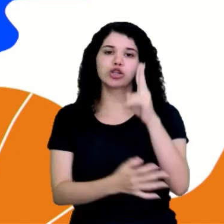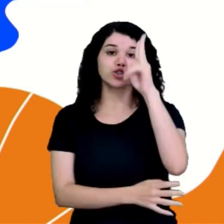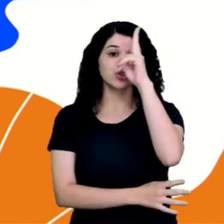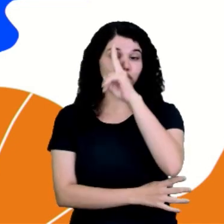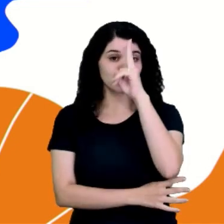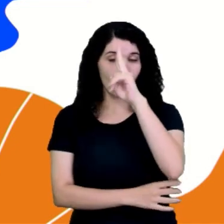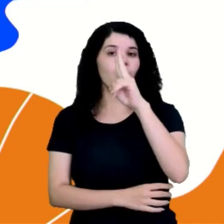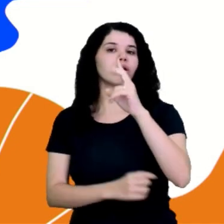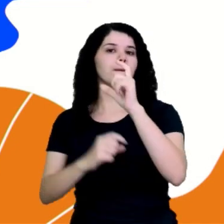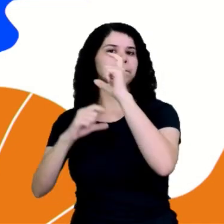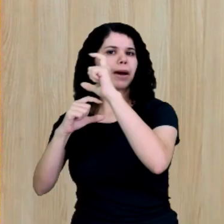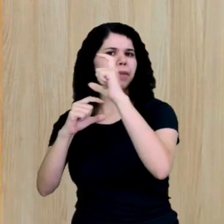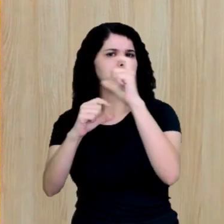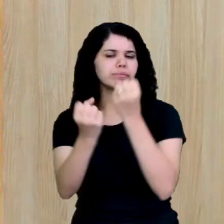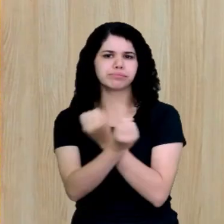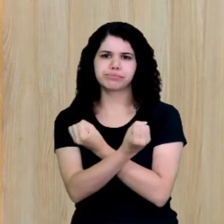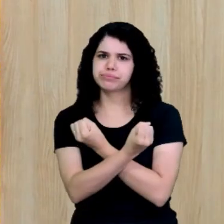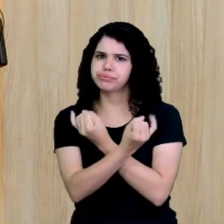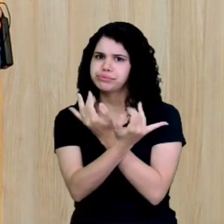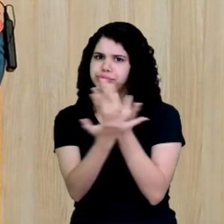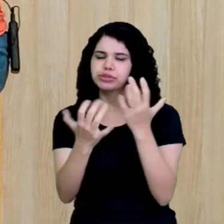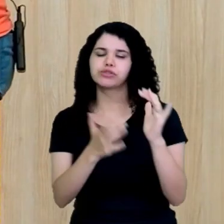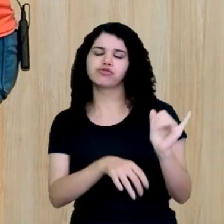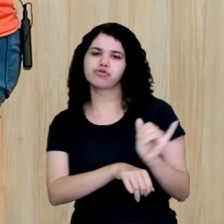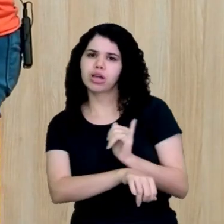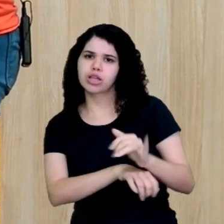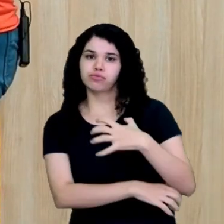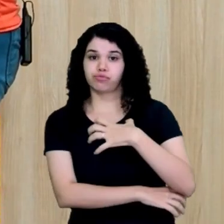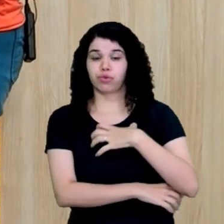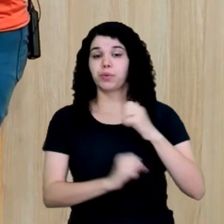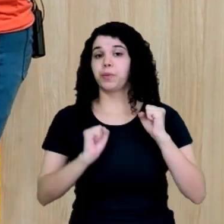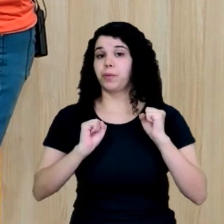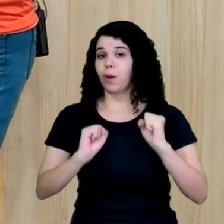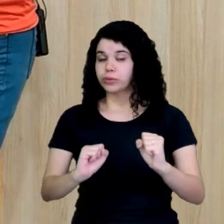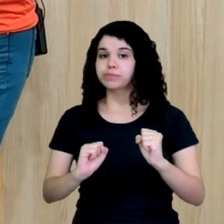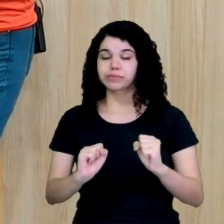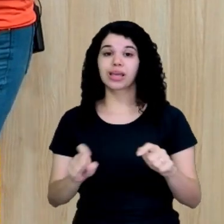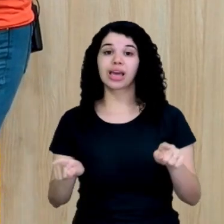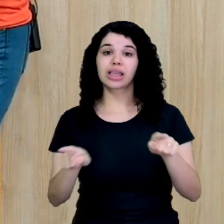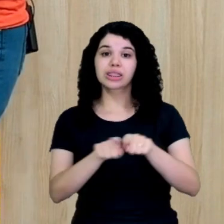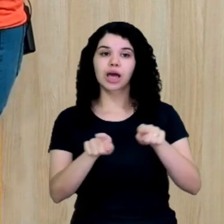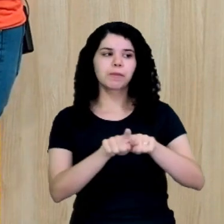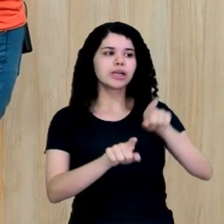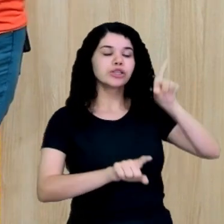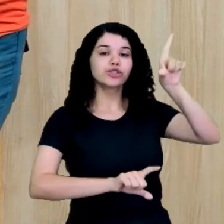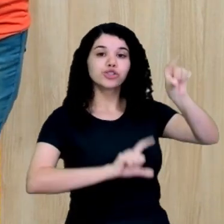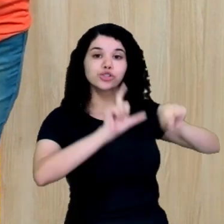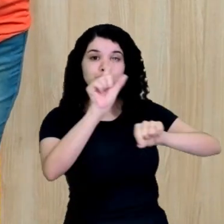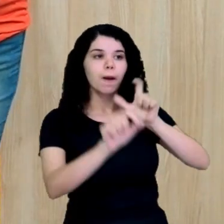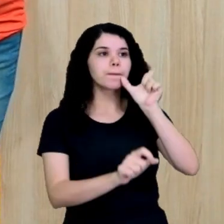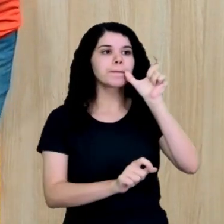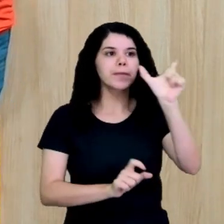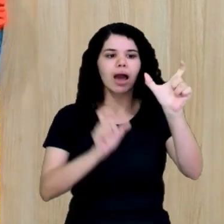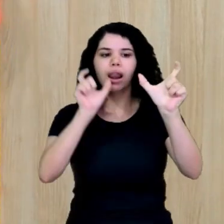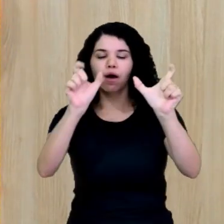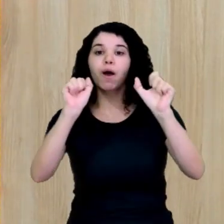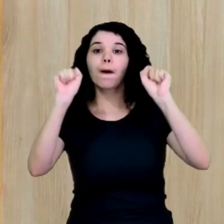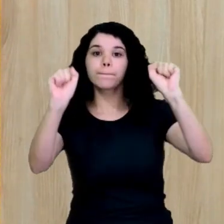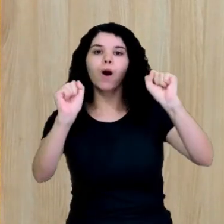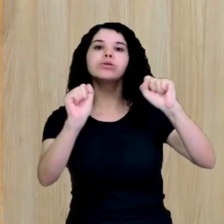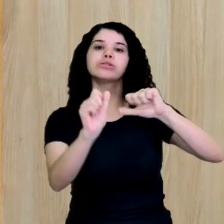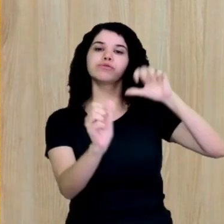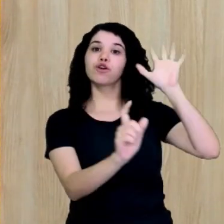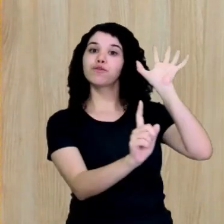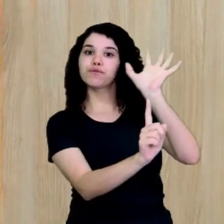em quadrinhos, de diversas maneiras. A escolha das palavras interfere no sentido de um texto? Ou